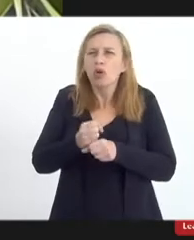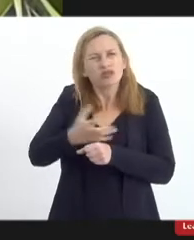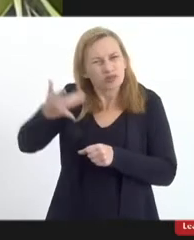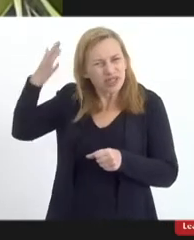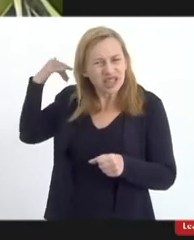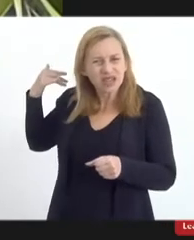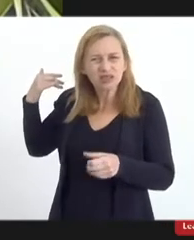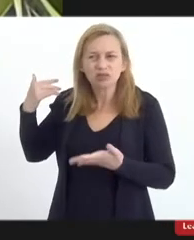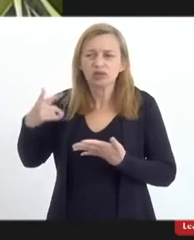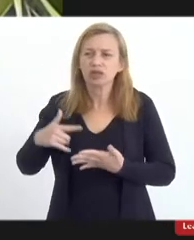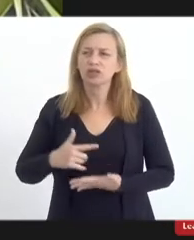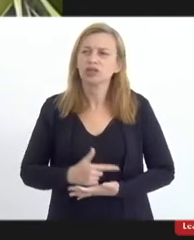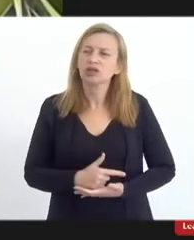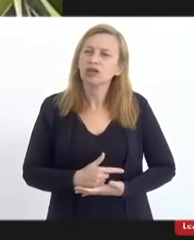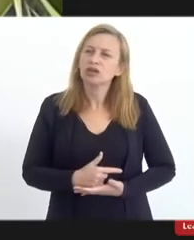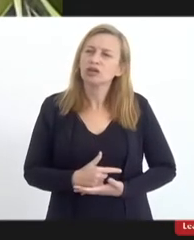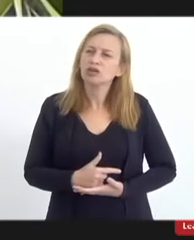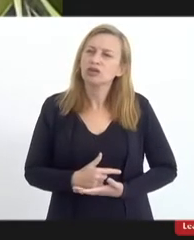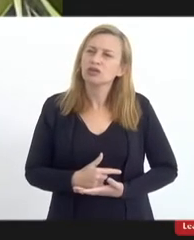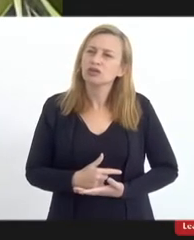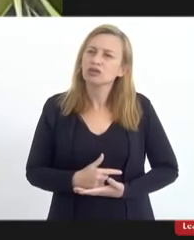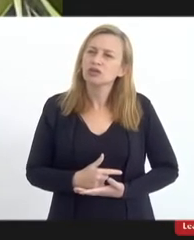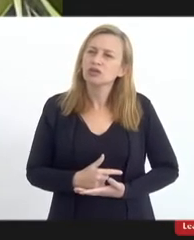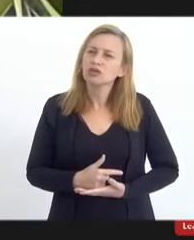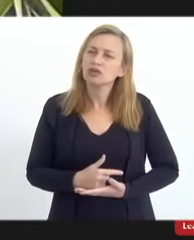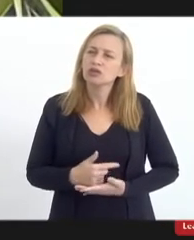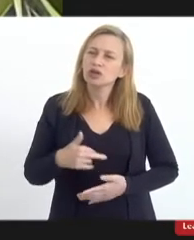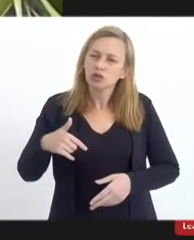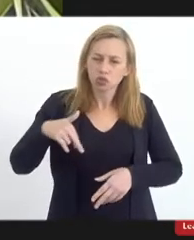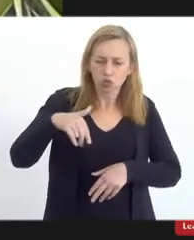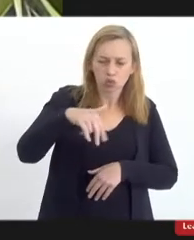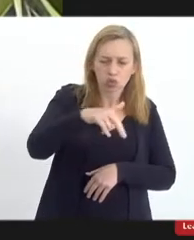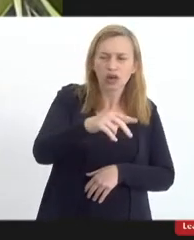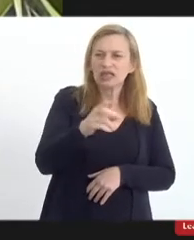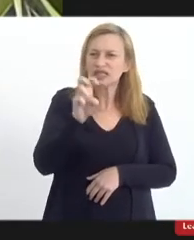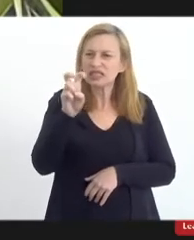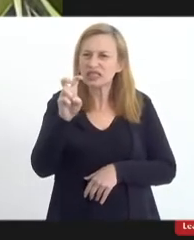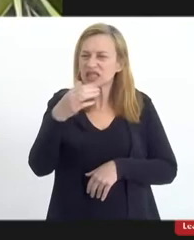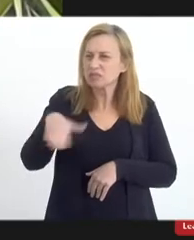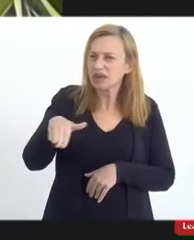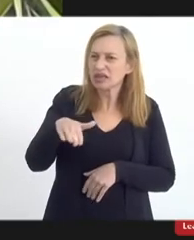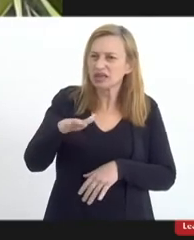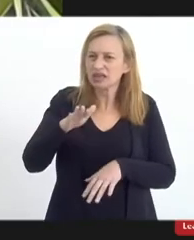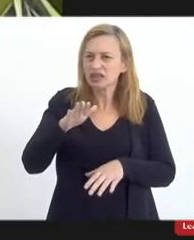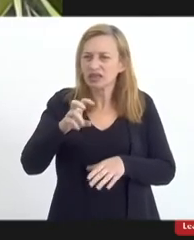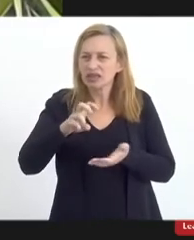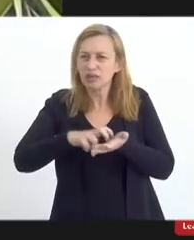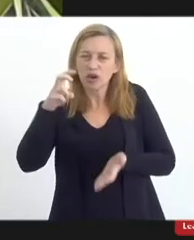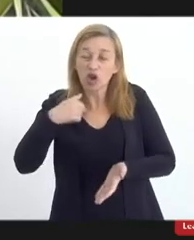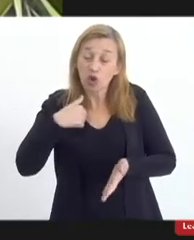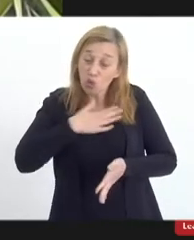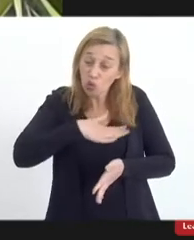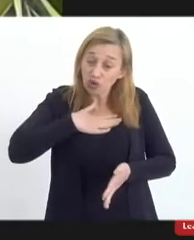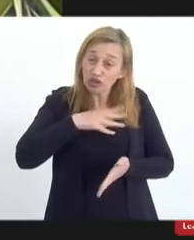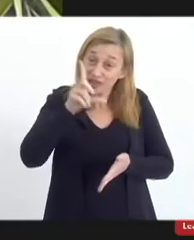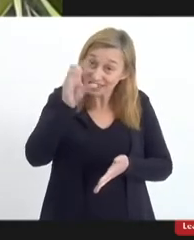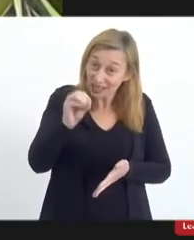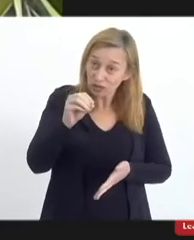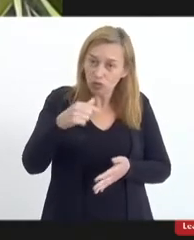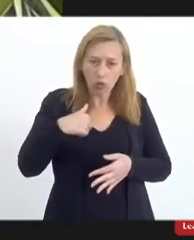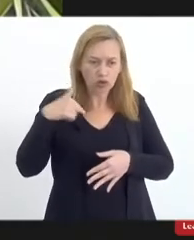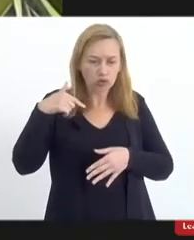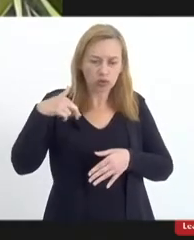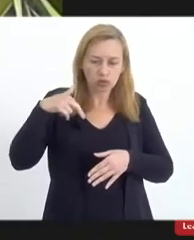passado, e subi cinco e meia da manhã, seis horas, porque eu gosto de começar cedo, quando eu desci,